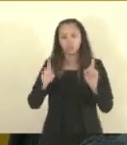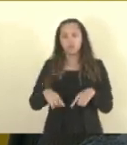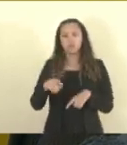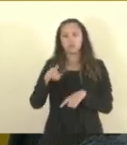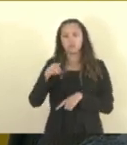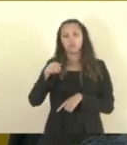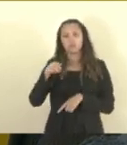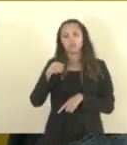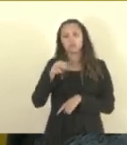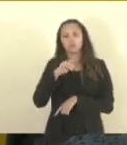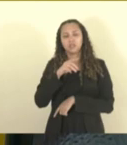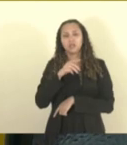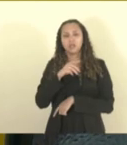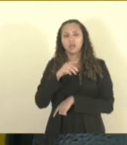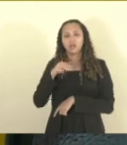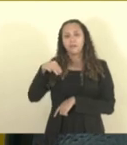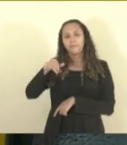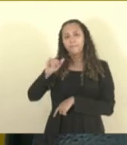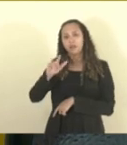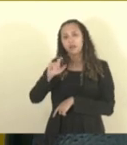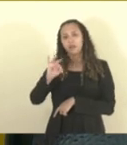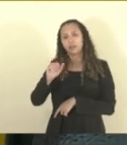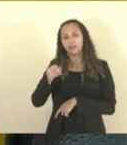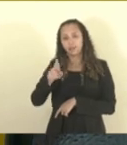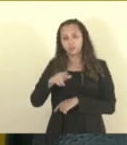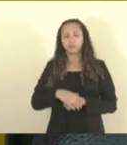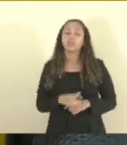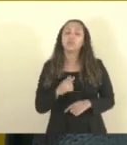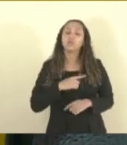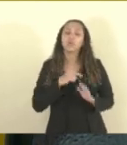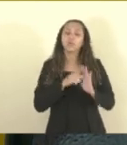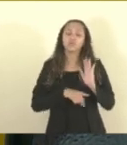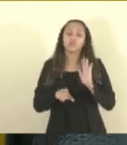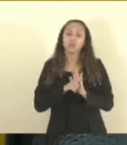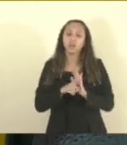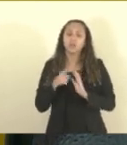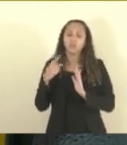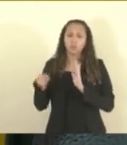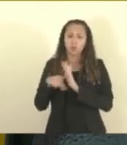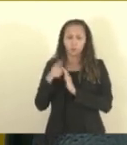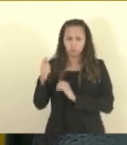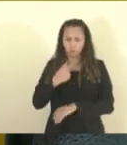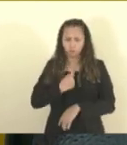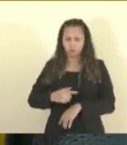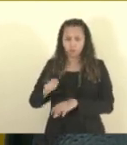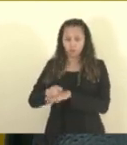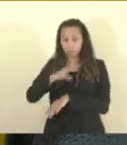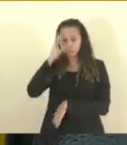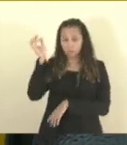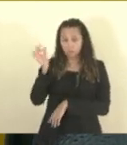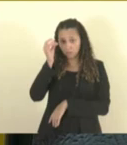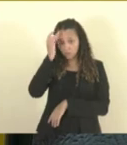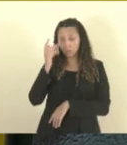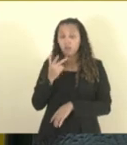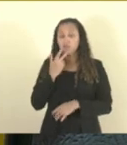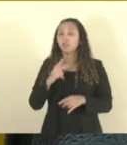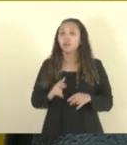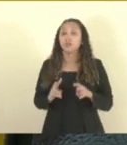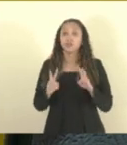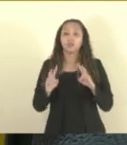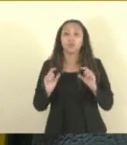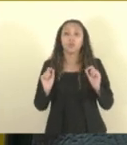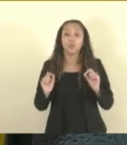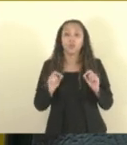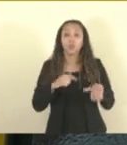Nós recebemos esse projeto de lei, oriundo do governo do Estado do Espírito Santo, que disciplina o